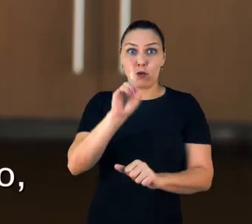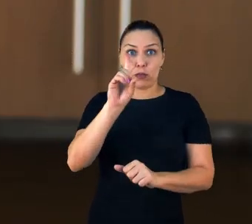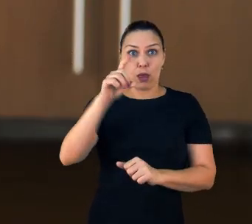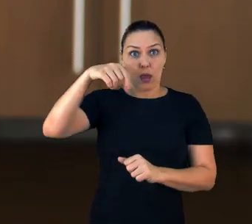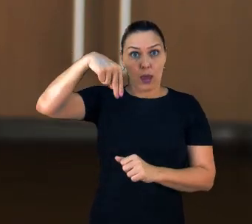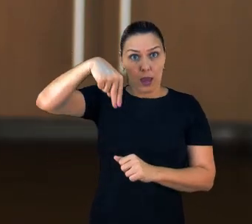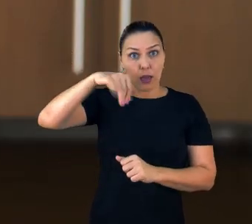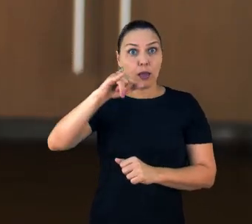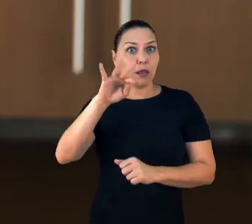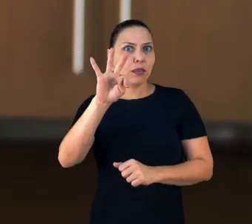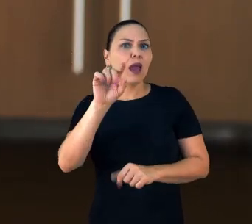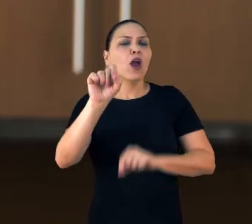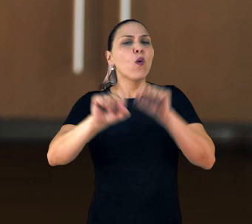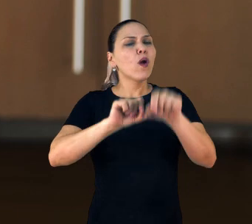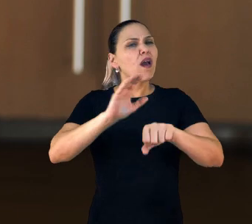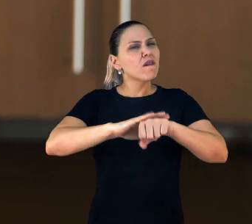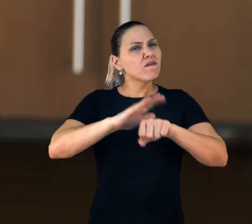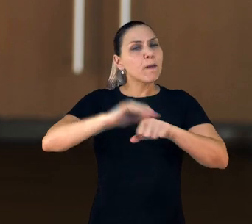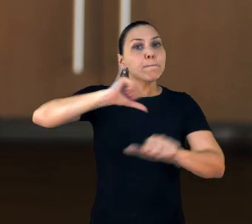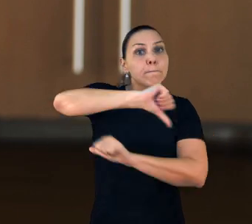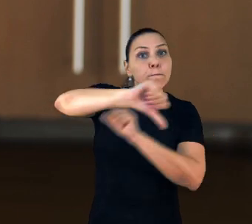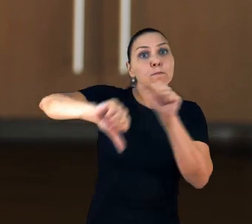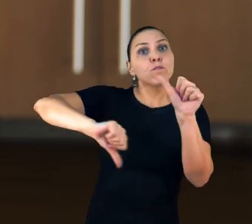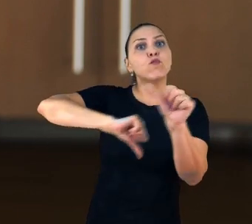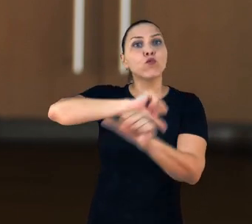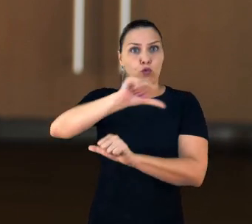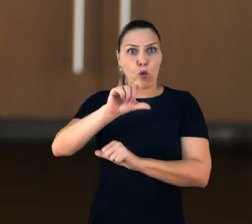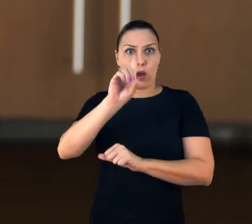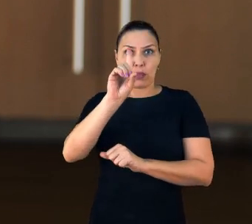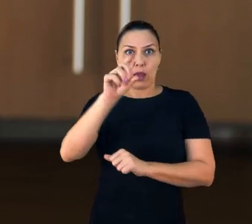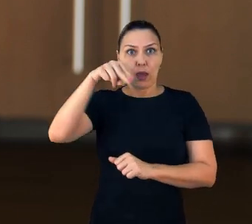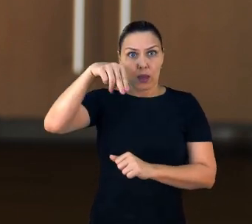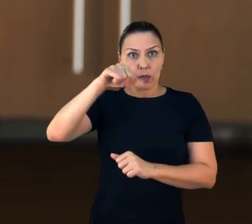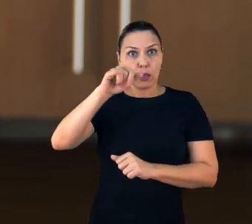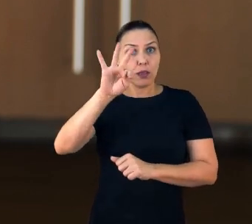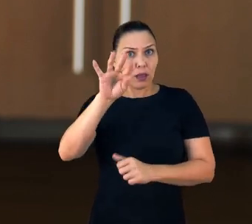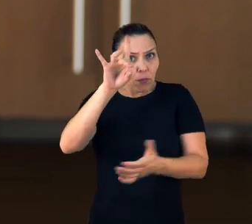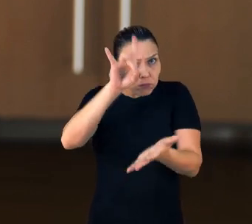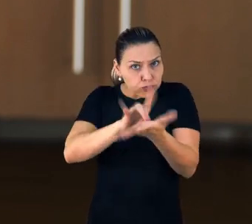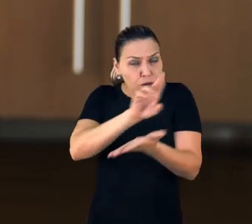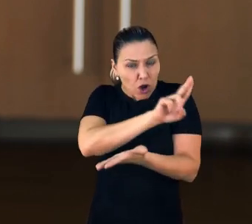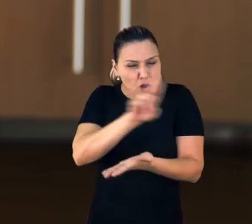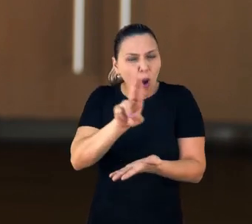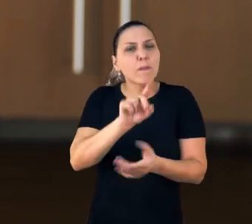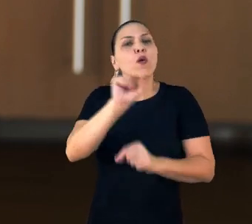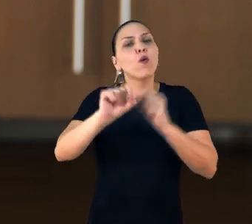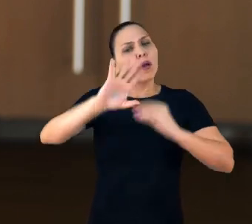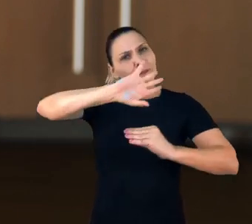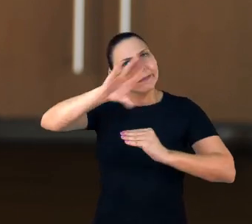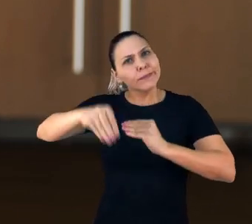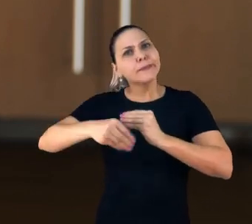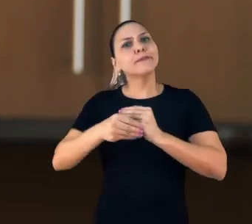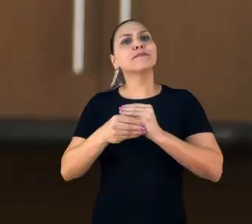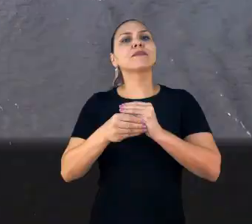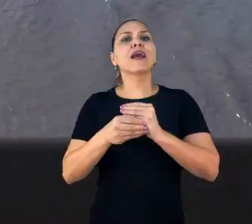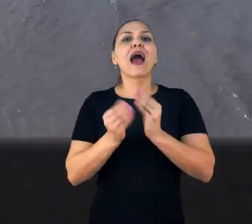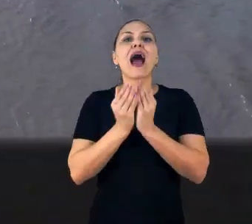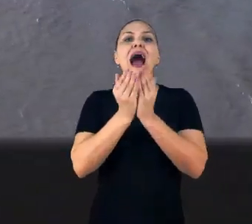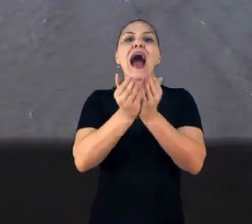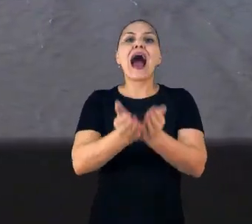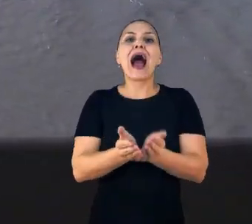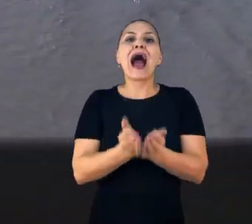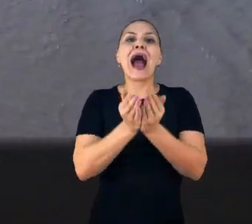criação, ao deixar de ser DNR e passar a DENIT, foi exatamente a ter agregado a área aquaviária.